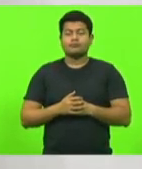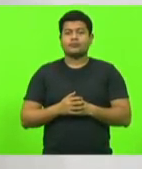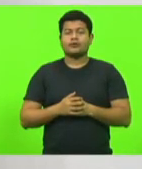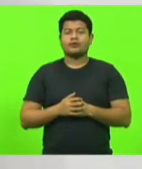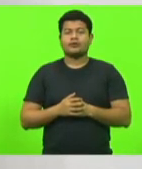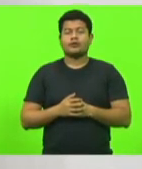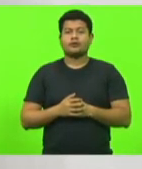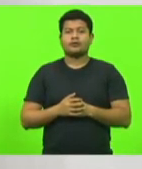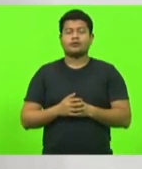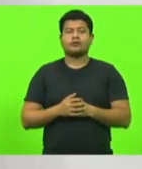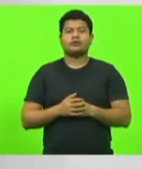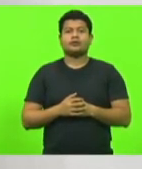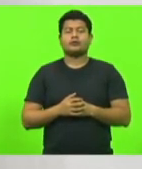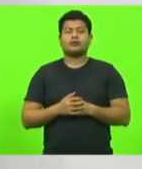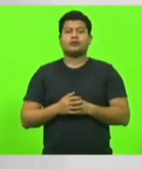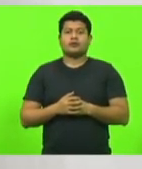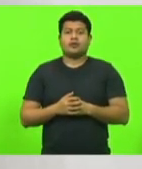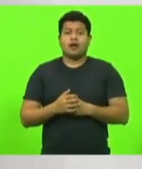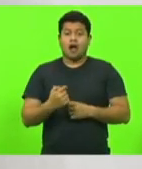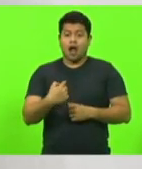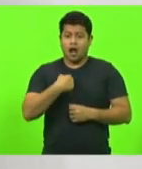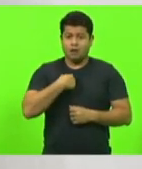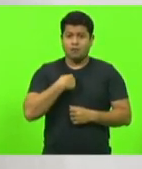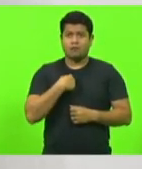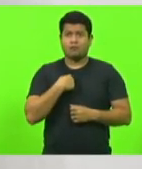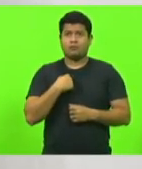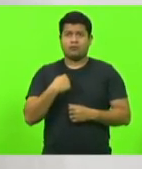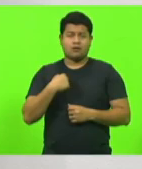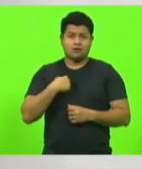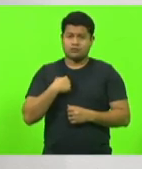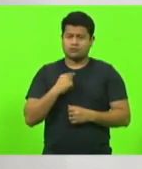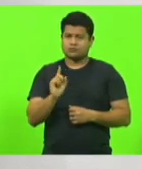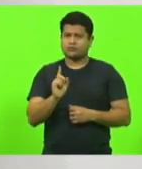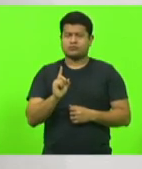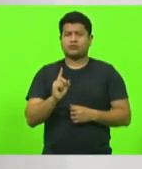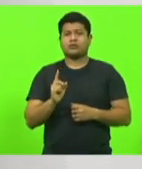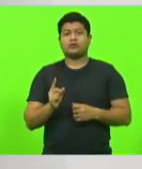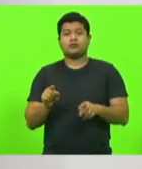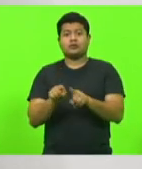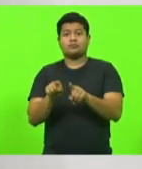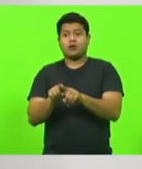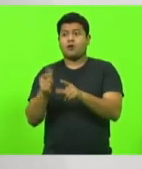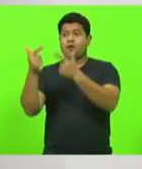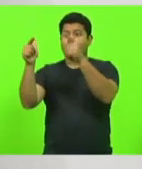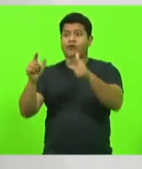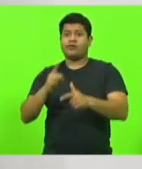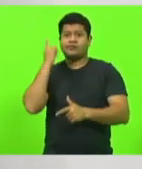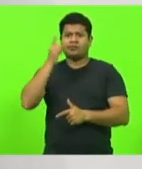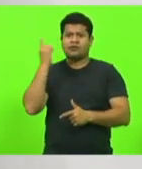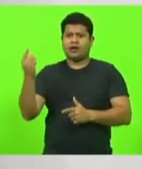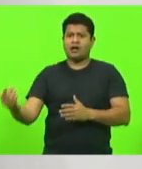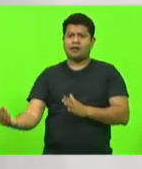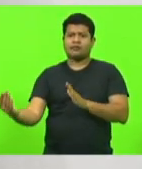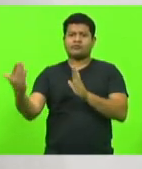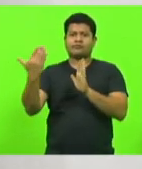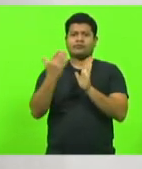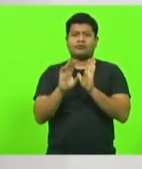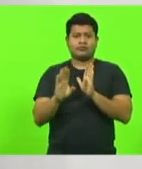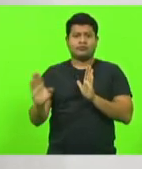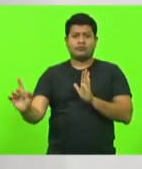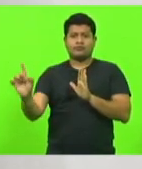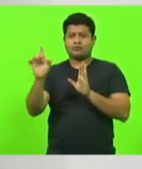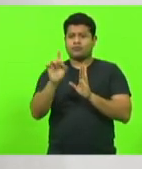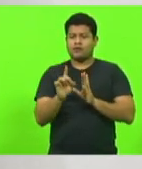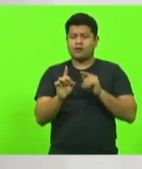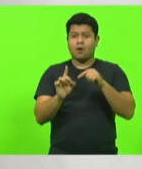nem eu, nem eu, e nenhum outro deputado veio até a minha pessoa falar, olha, nós temos